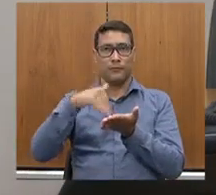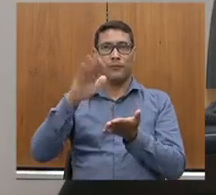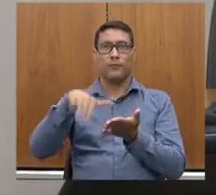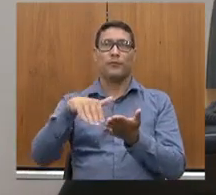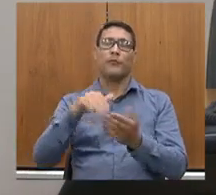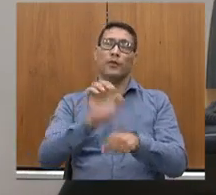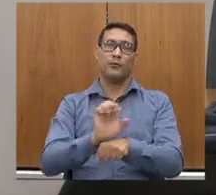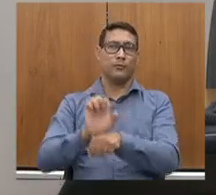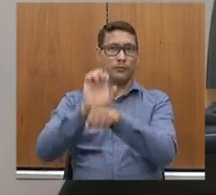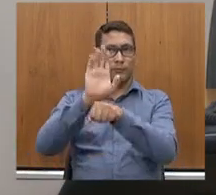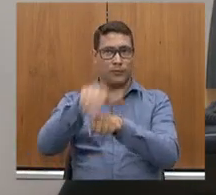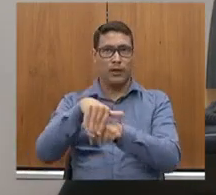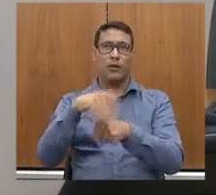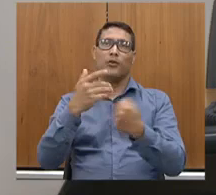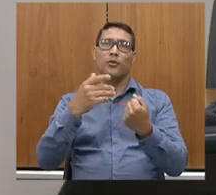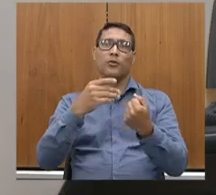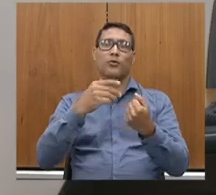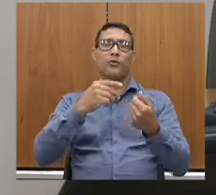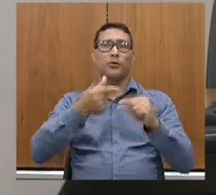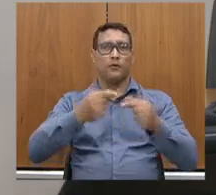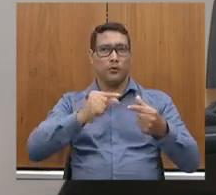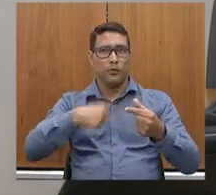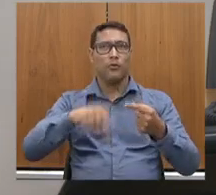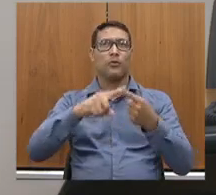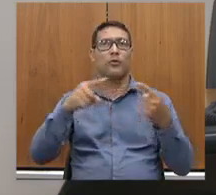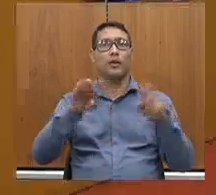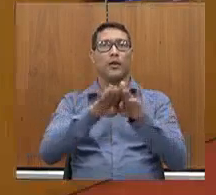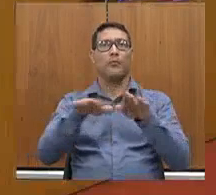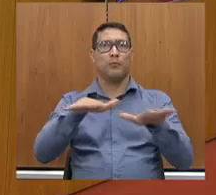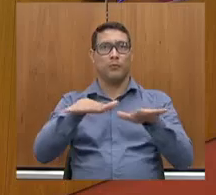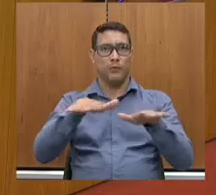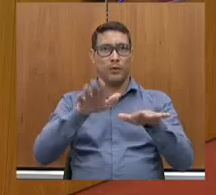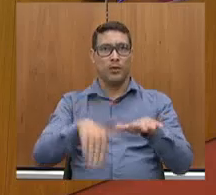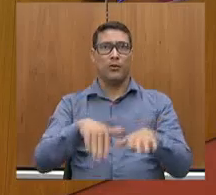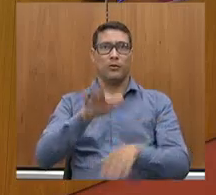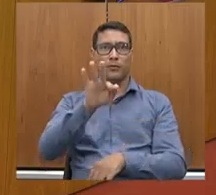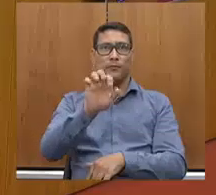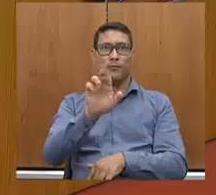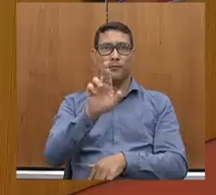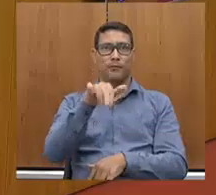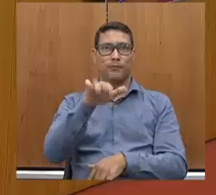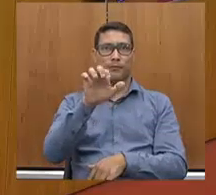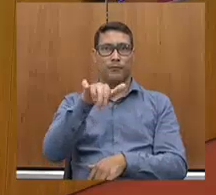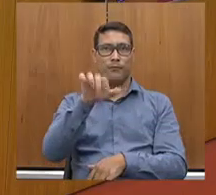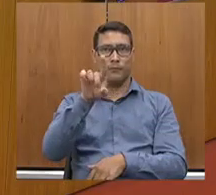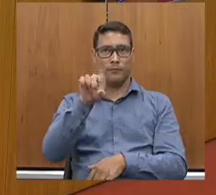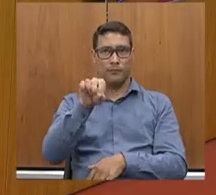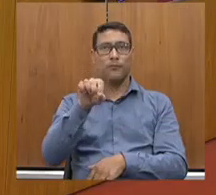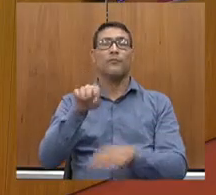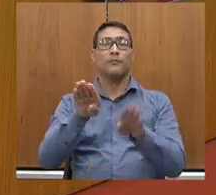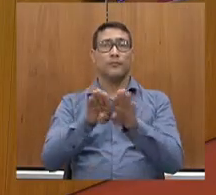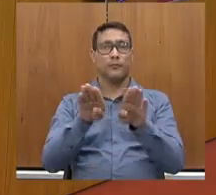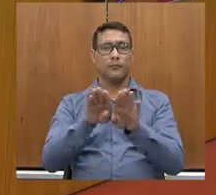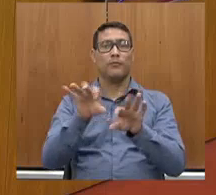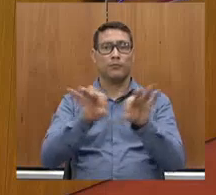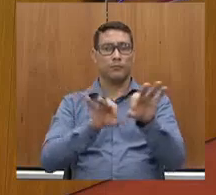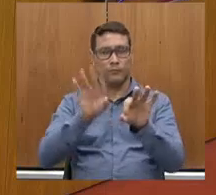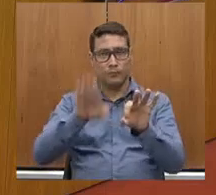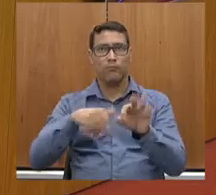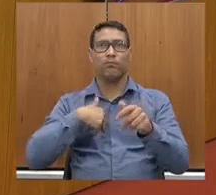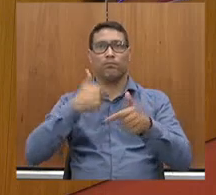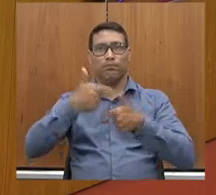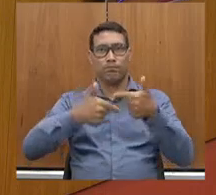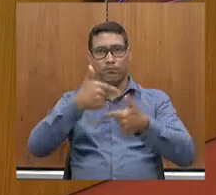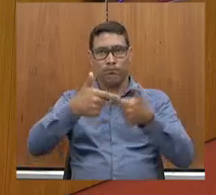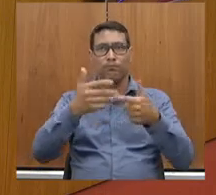Infraestrutura e Mobilidade, Fernando Charlaque Marcato. A organização dos trabalhos, a presidência, tendo